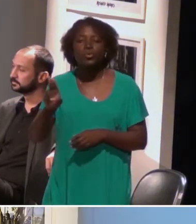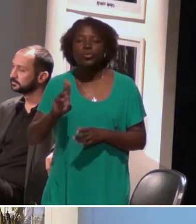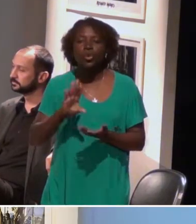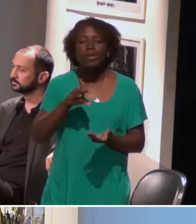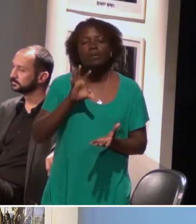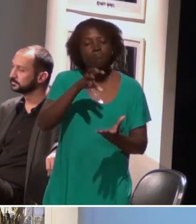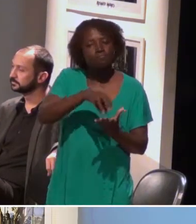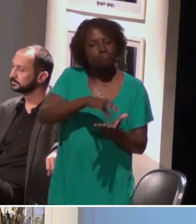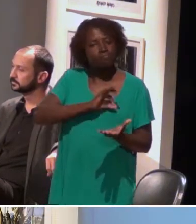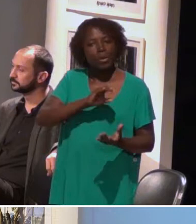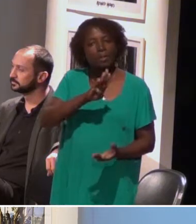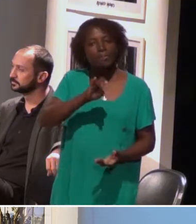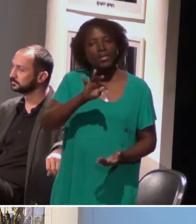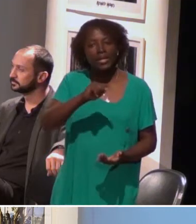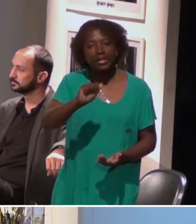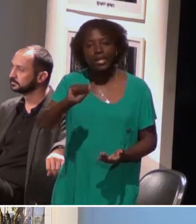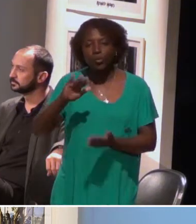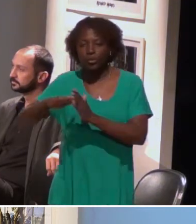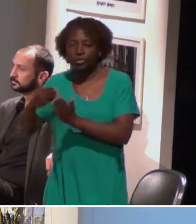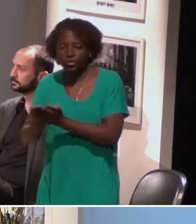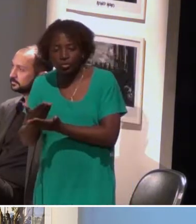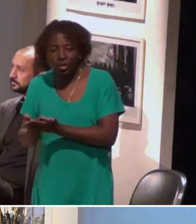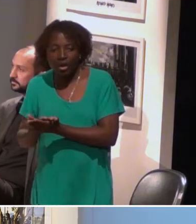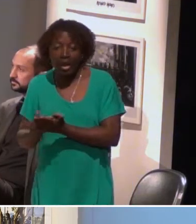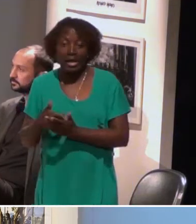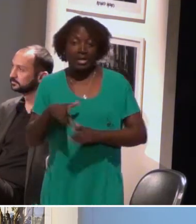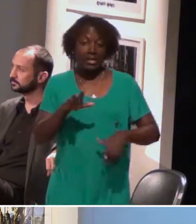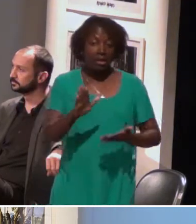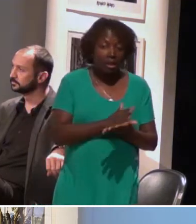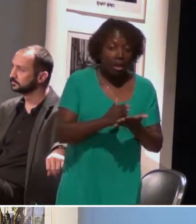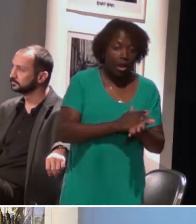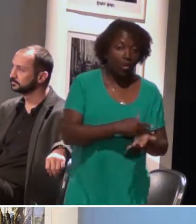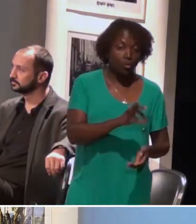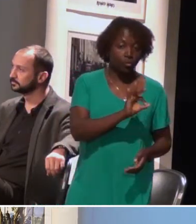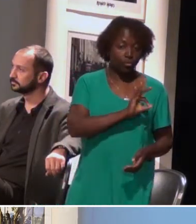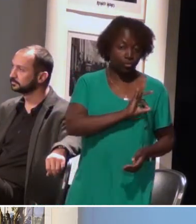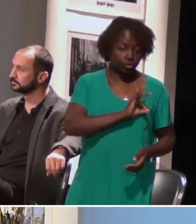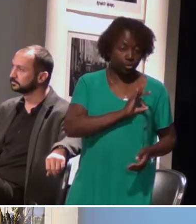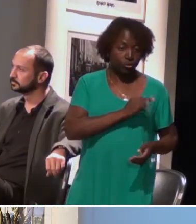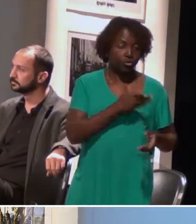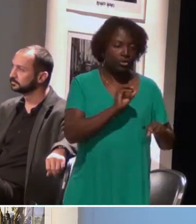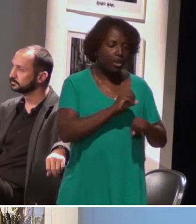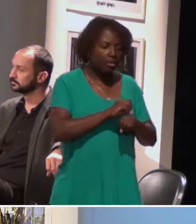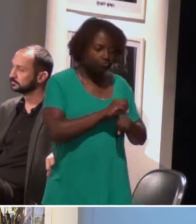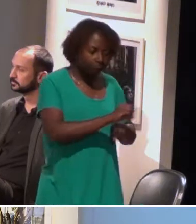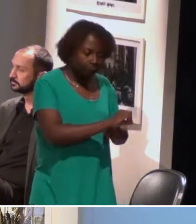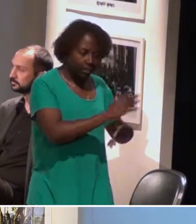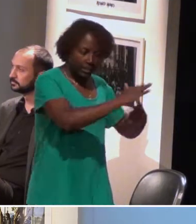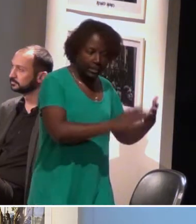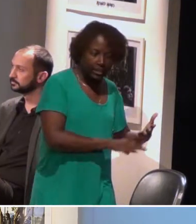alguns policiais do Batalhão Escolar foram capacitados em Libras, a gente criou um número de WhatsApp no Batalhão Escolar, então,